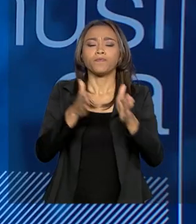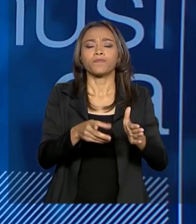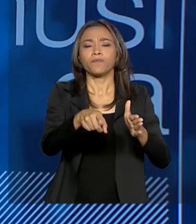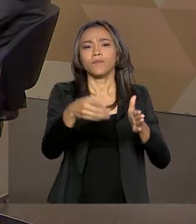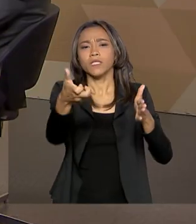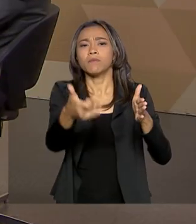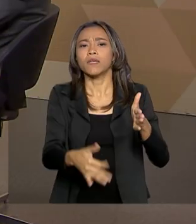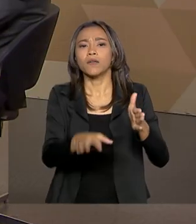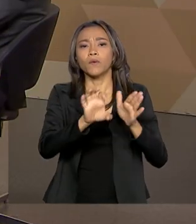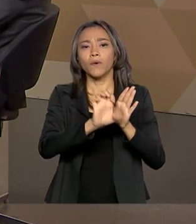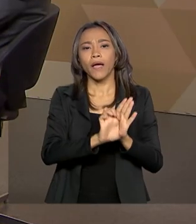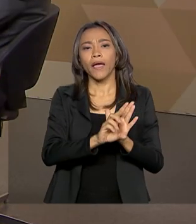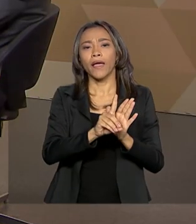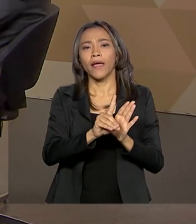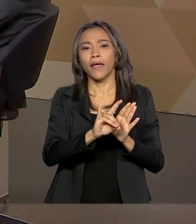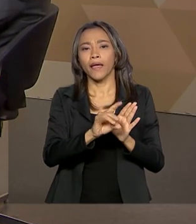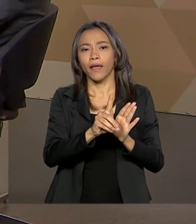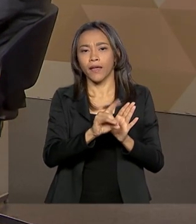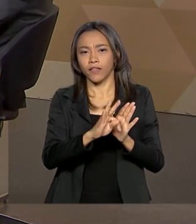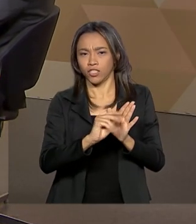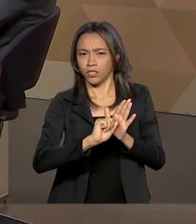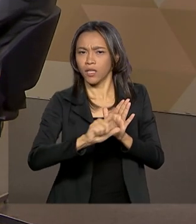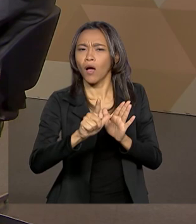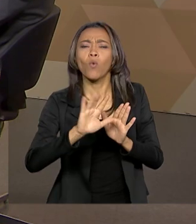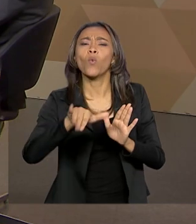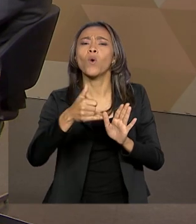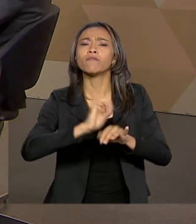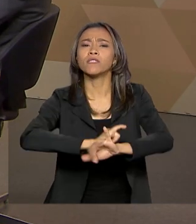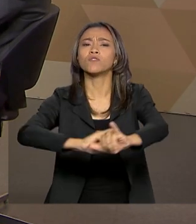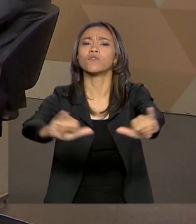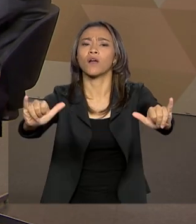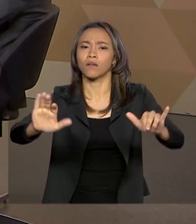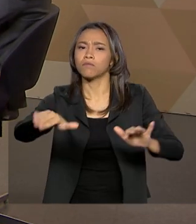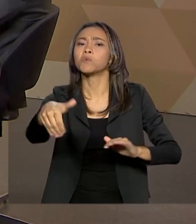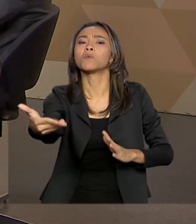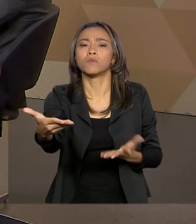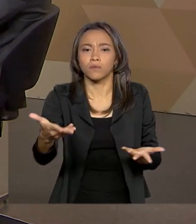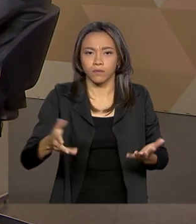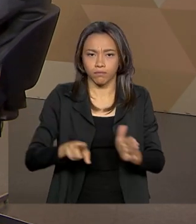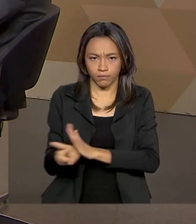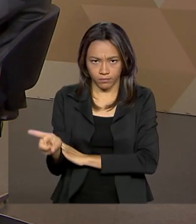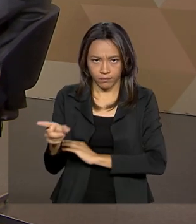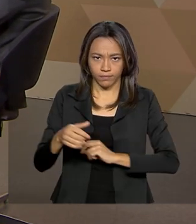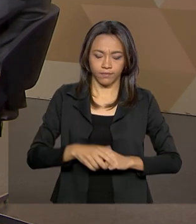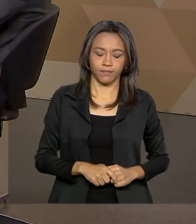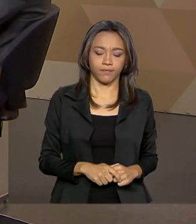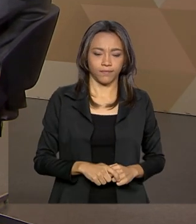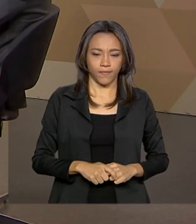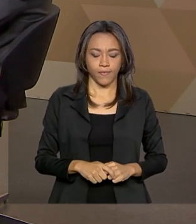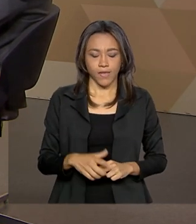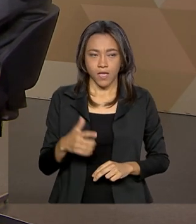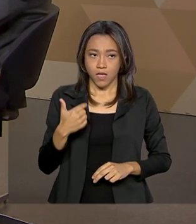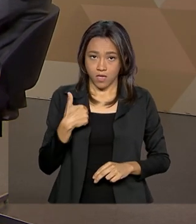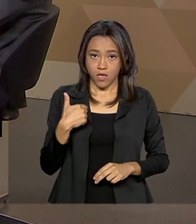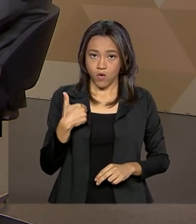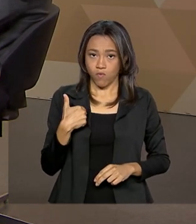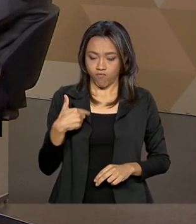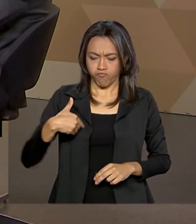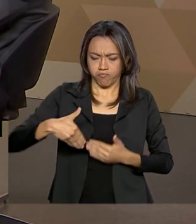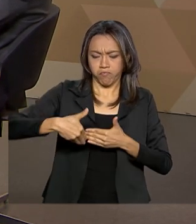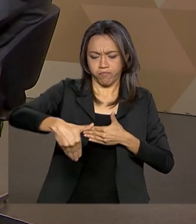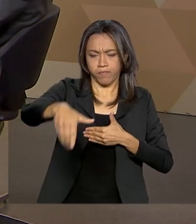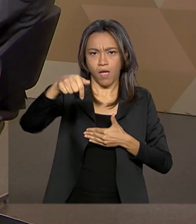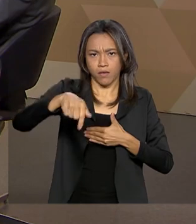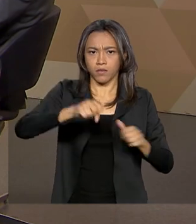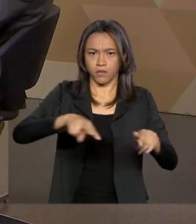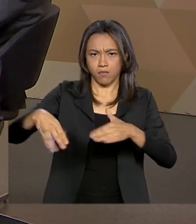devem ser colocados na praça quando, secretário? Então, eu vou ter um encontro agora, essa